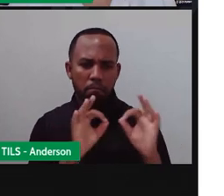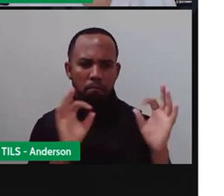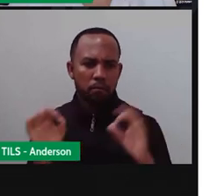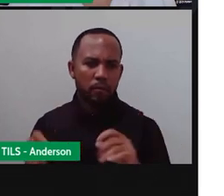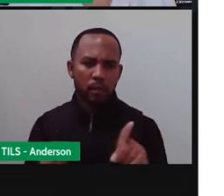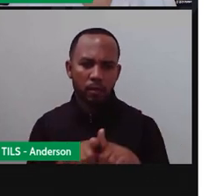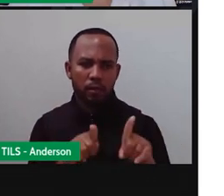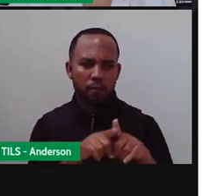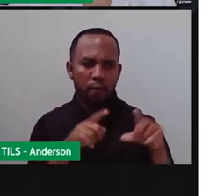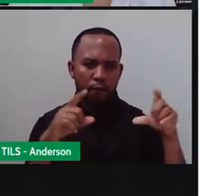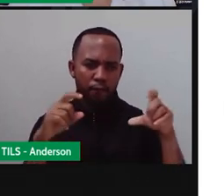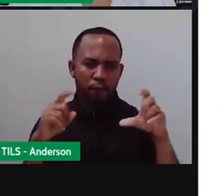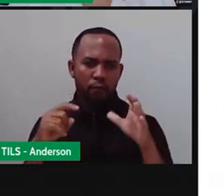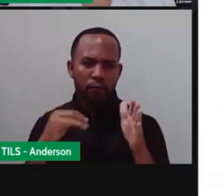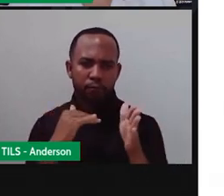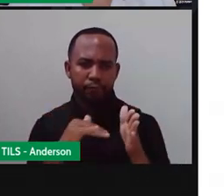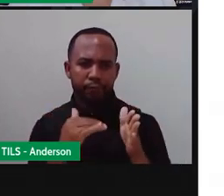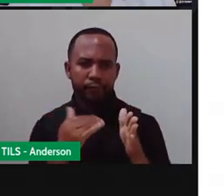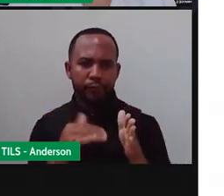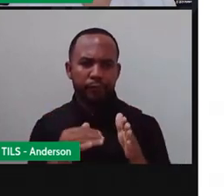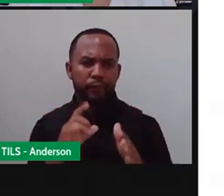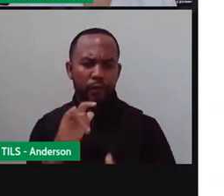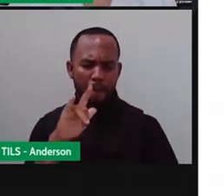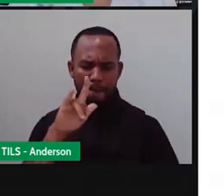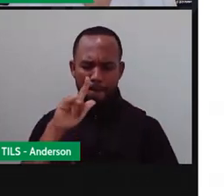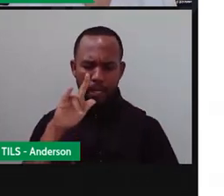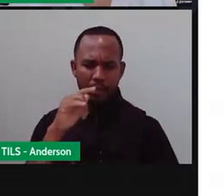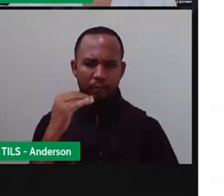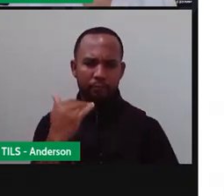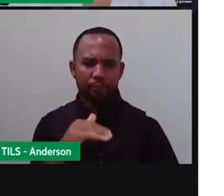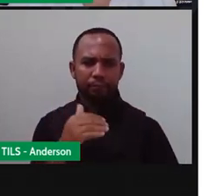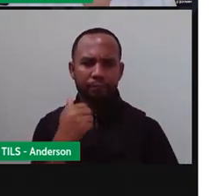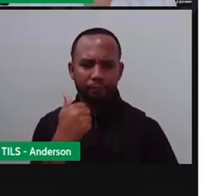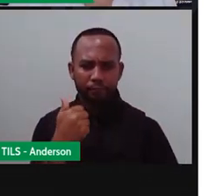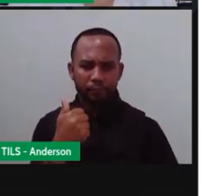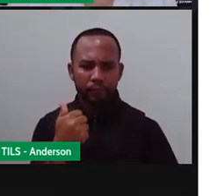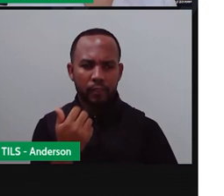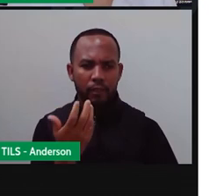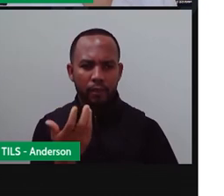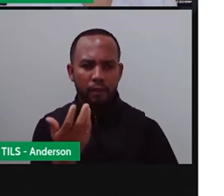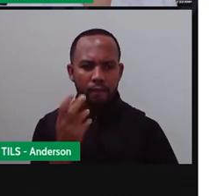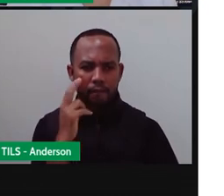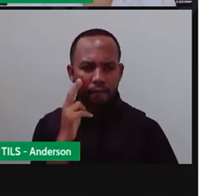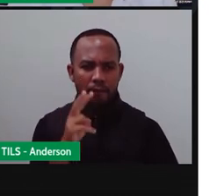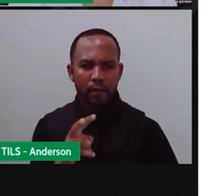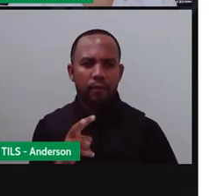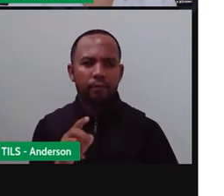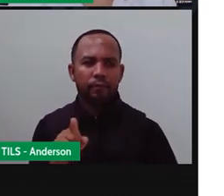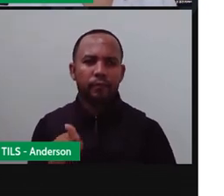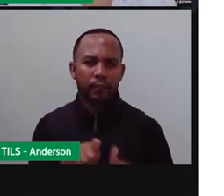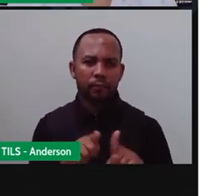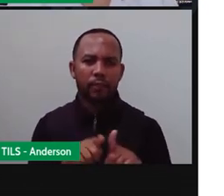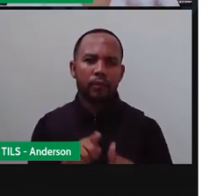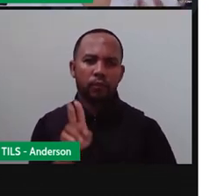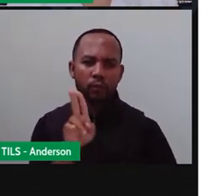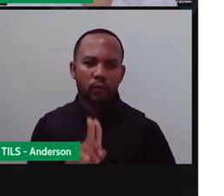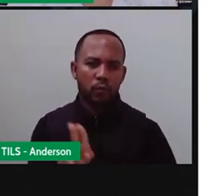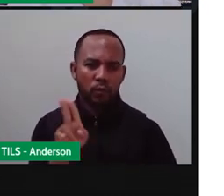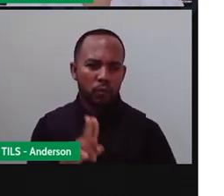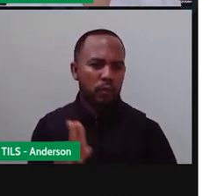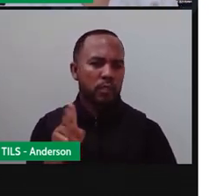as fotos com a gente lá no Instagram. E a gente quer ver a produção. Usem a criatividade de vocês.